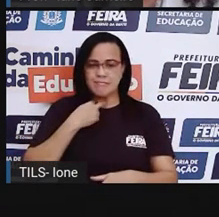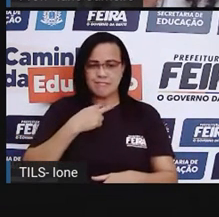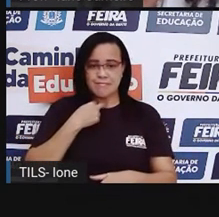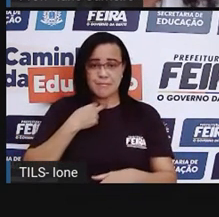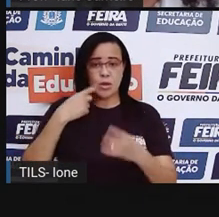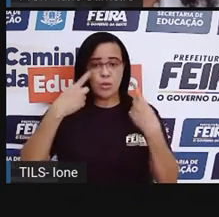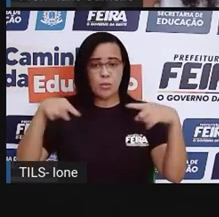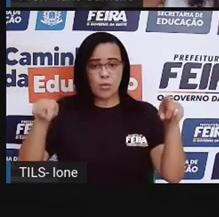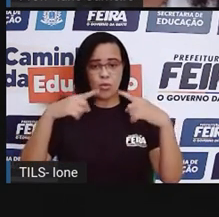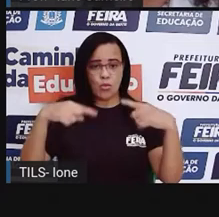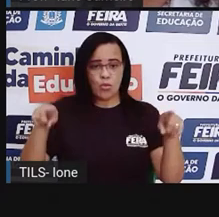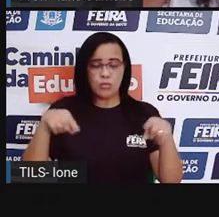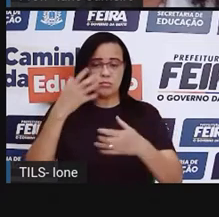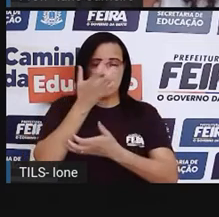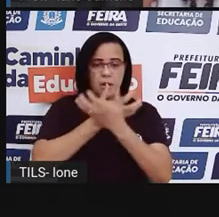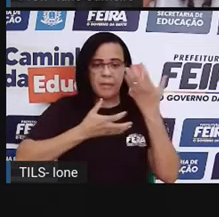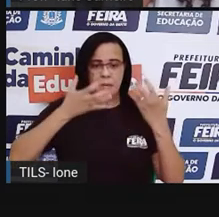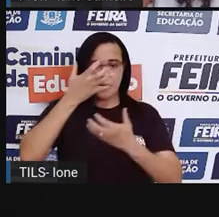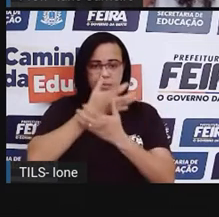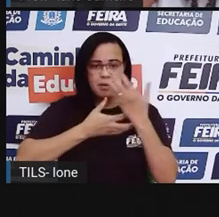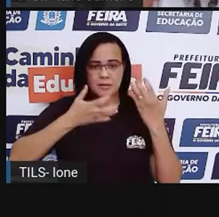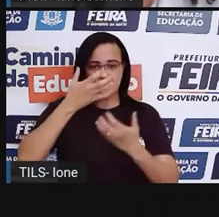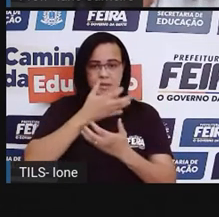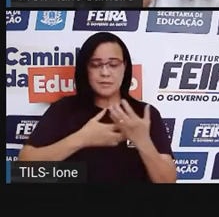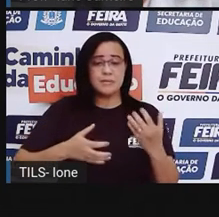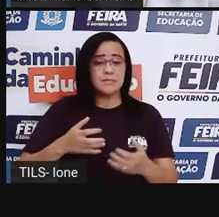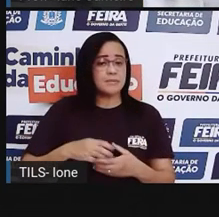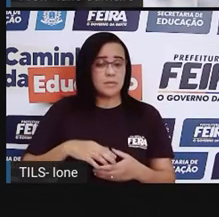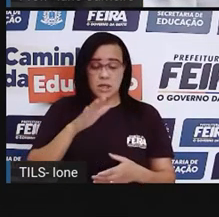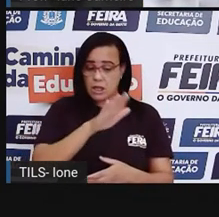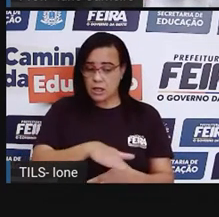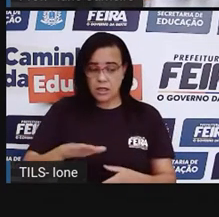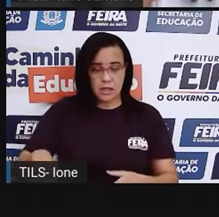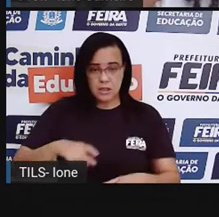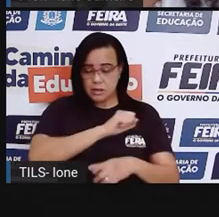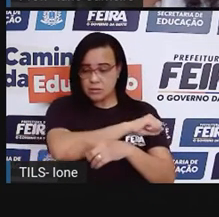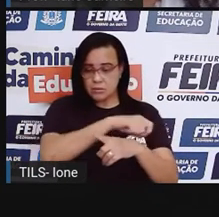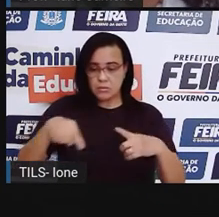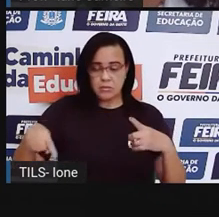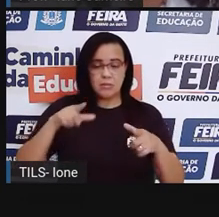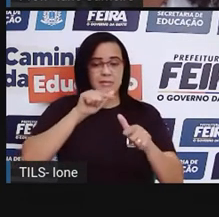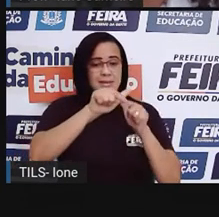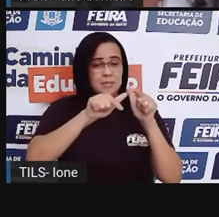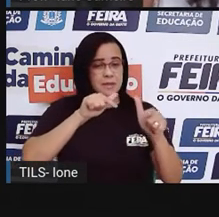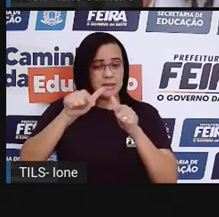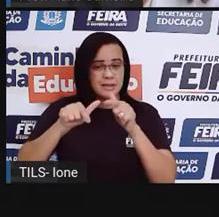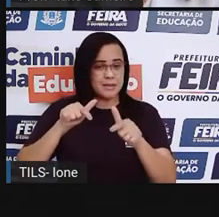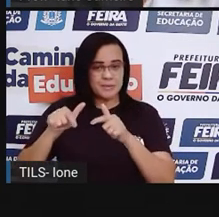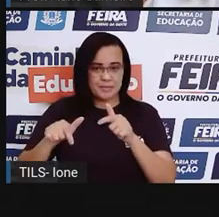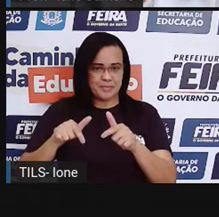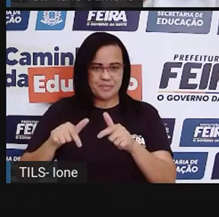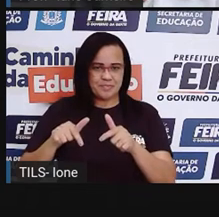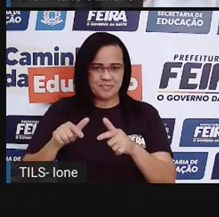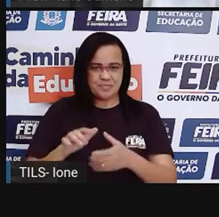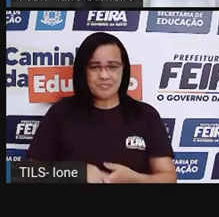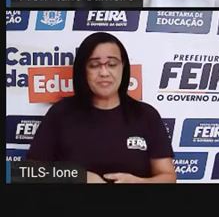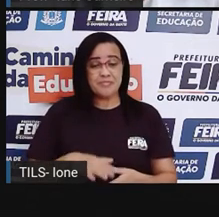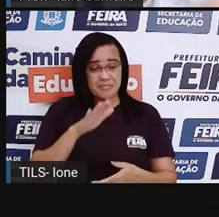do Palavra Cantada, né? Que eles falam isso. Que criança não trabalha. Criança dá trabalho, né? Porque